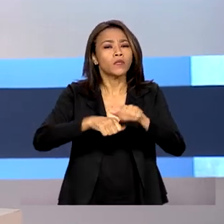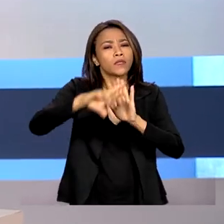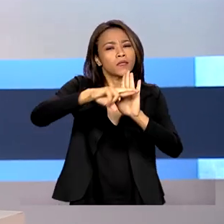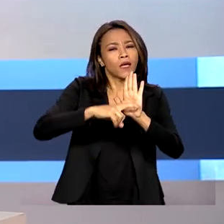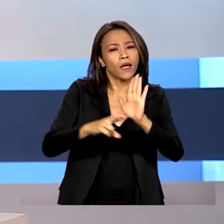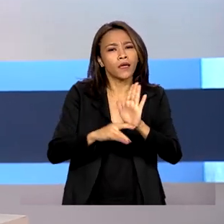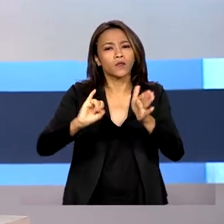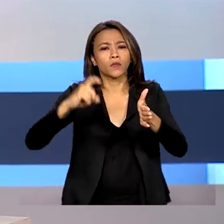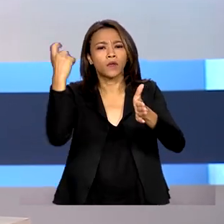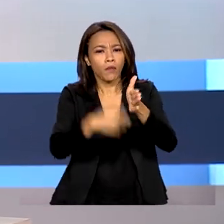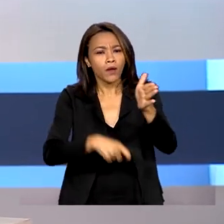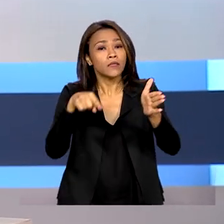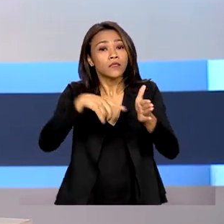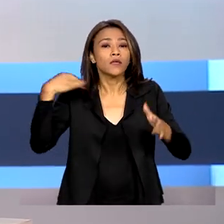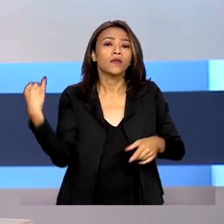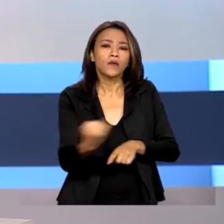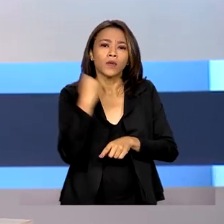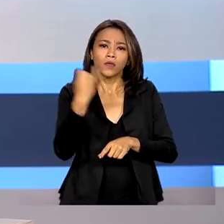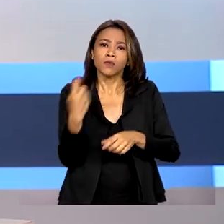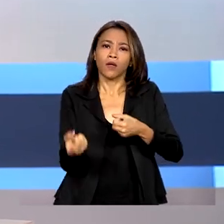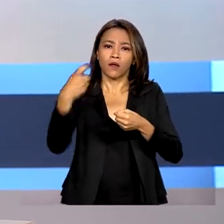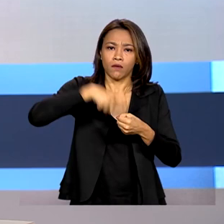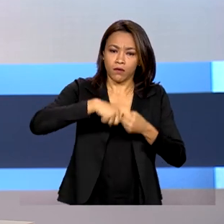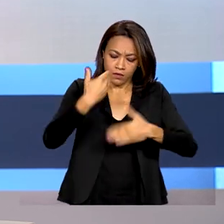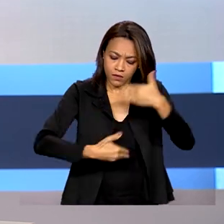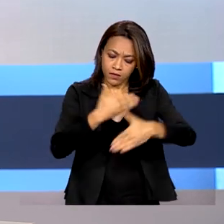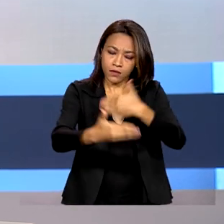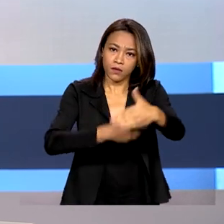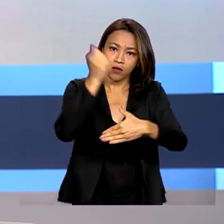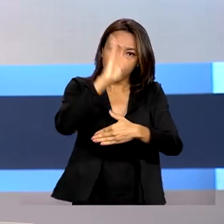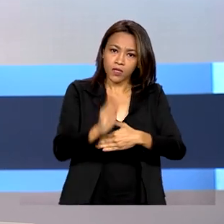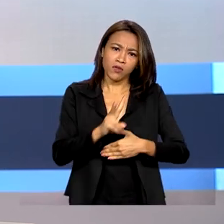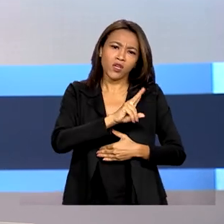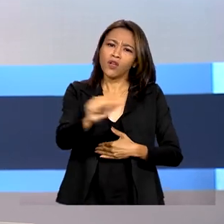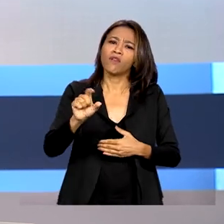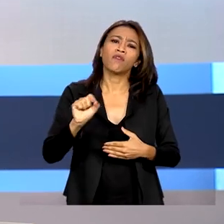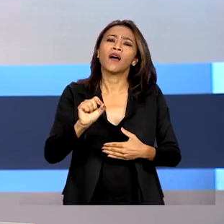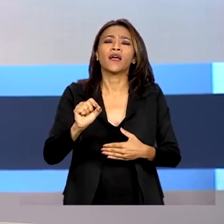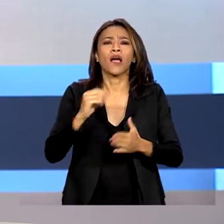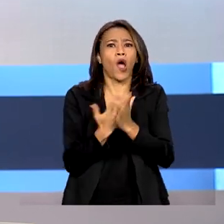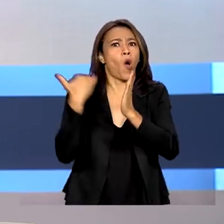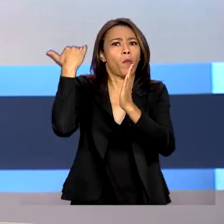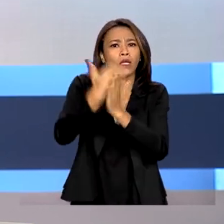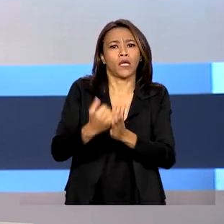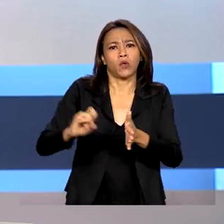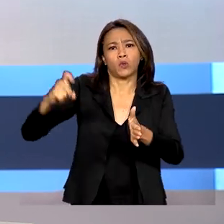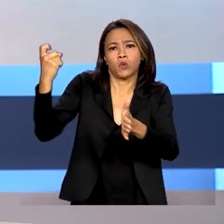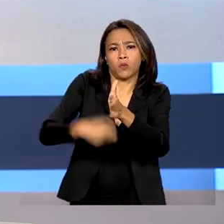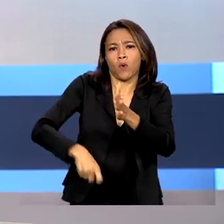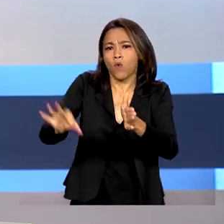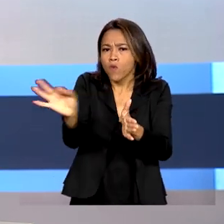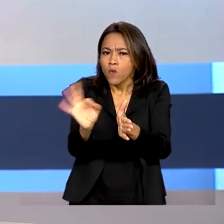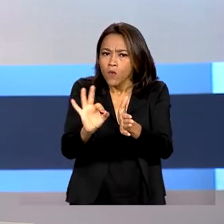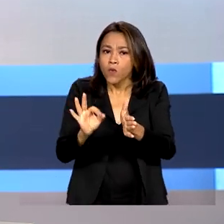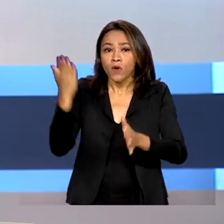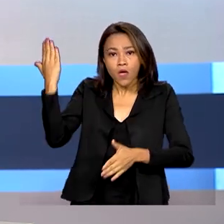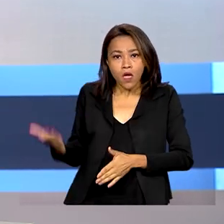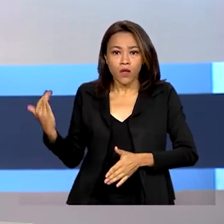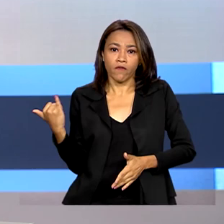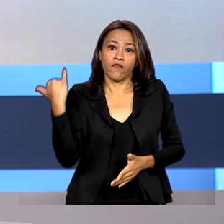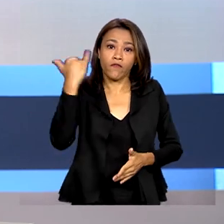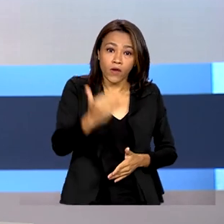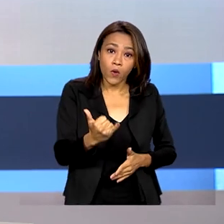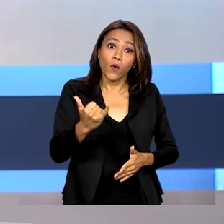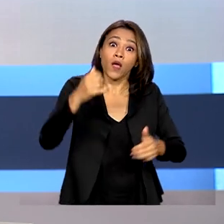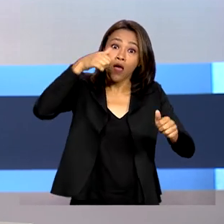essencial para a retomada do crescimento brasileiro e que não vai provocar aumento de impostos. Segundo o ministro, abre aspas, a